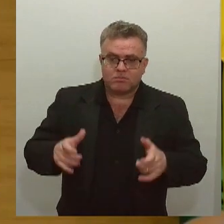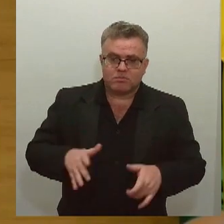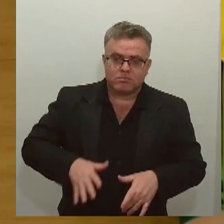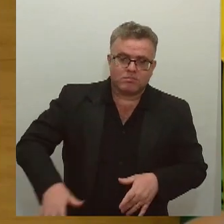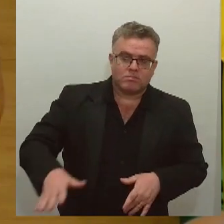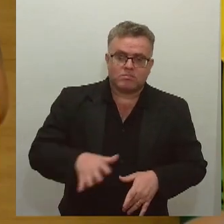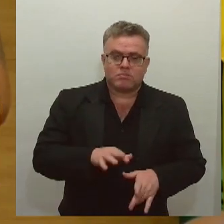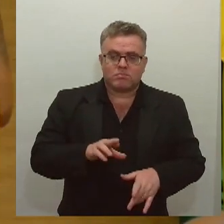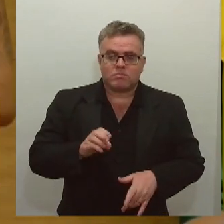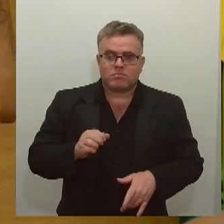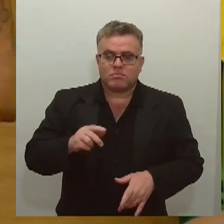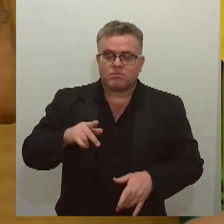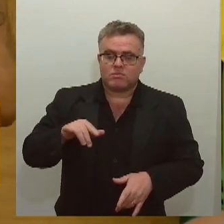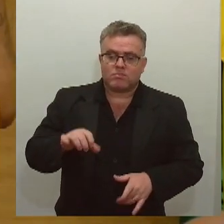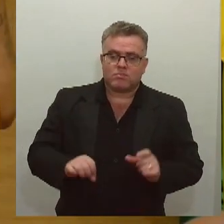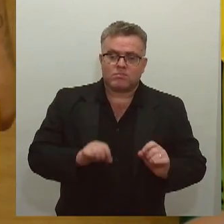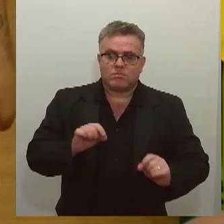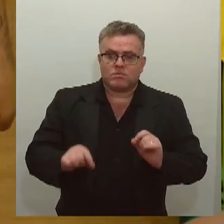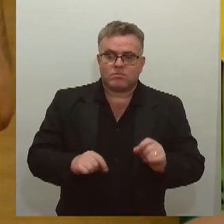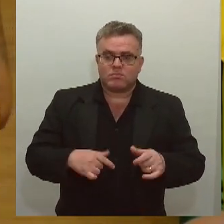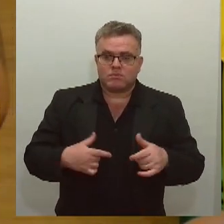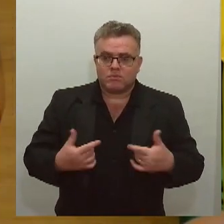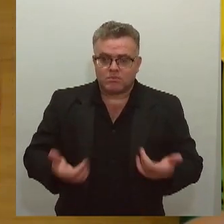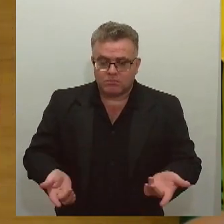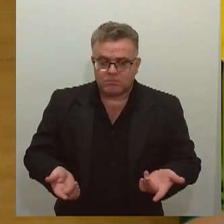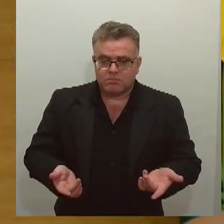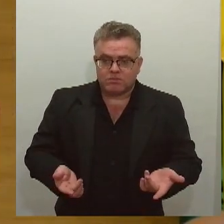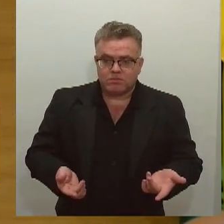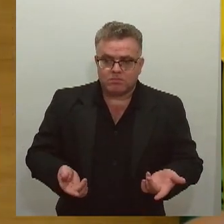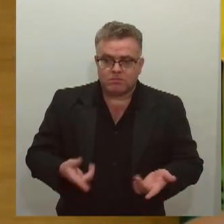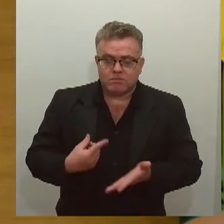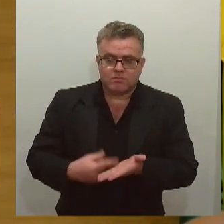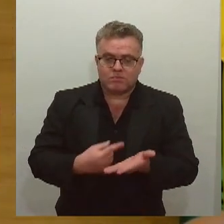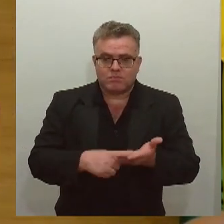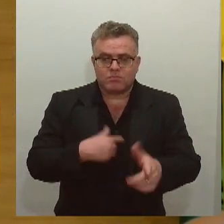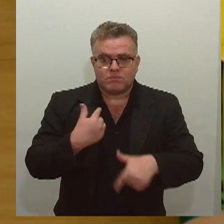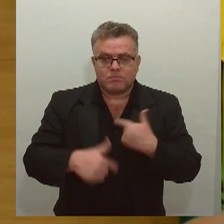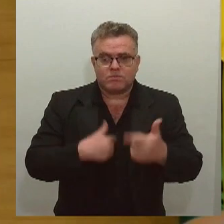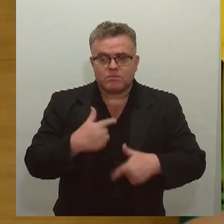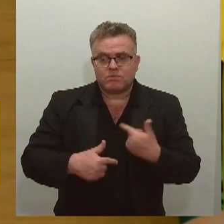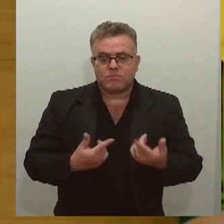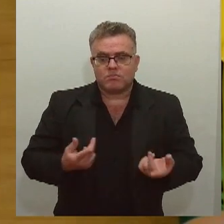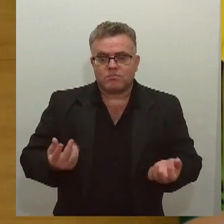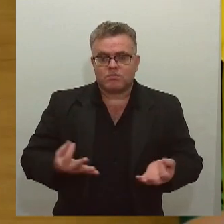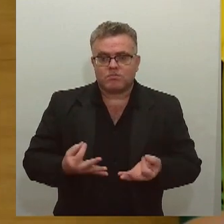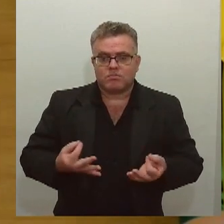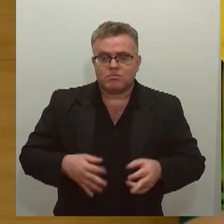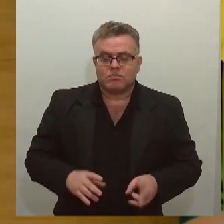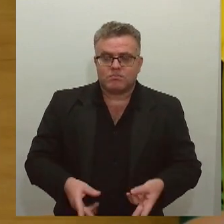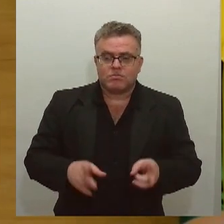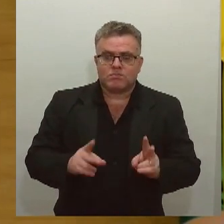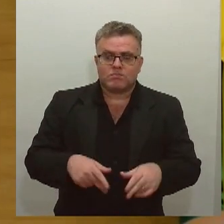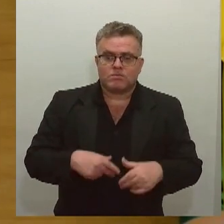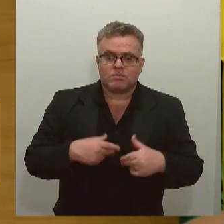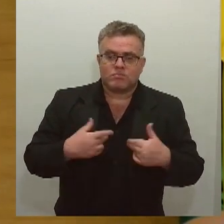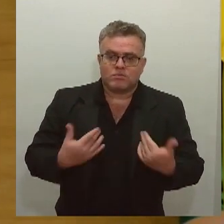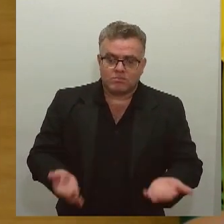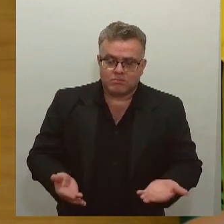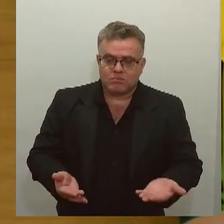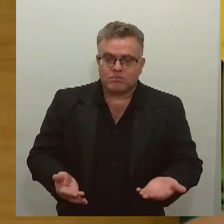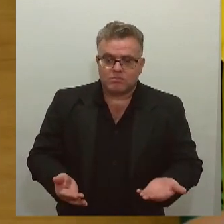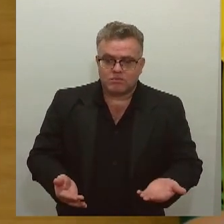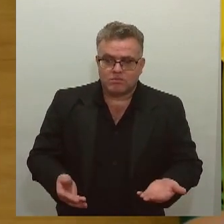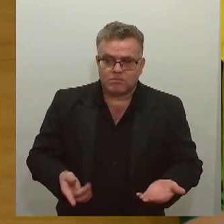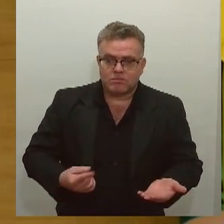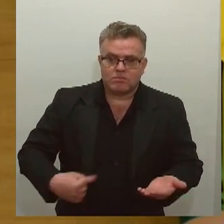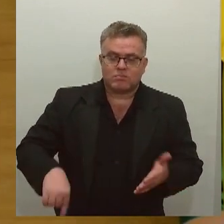tão seco que a gente tem. E a gente produz hortifrutos, grangeiros, nós produzimos frutas para exportação, nós produzimos água de coco